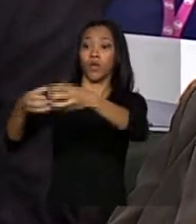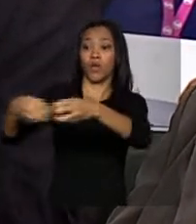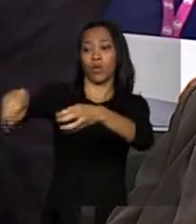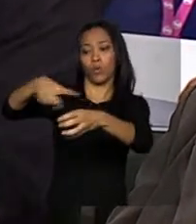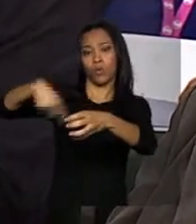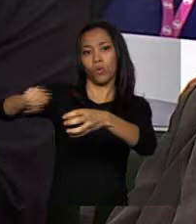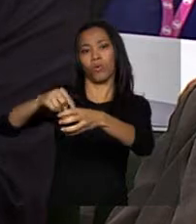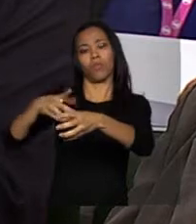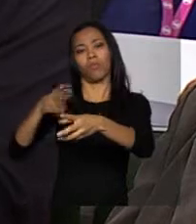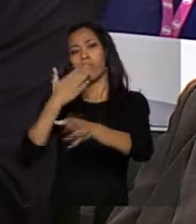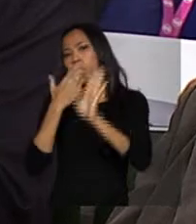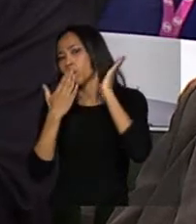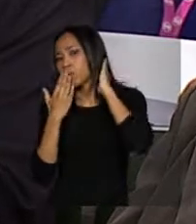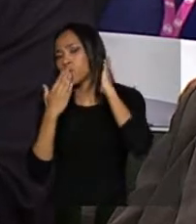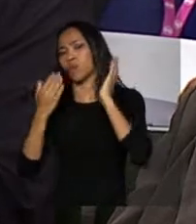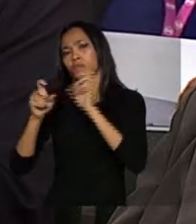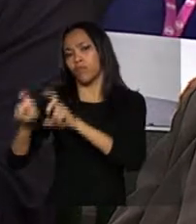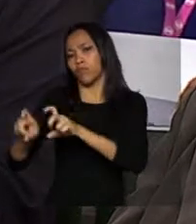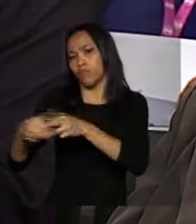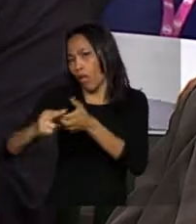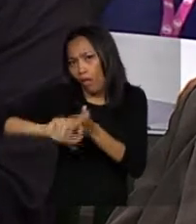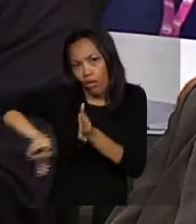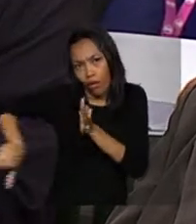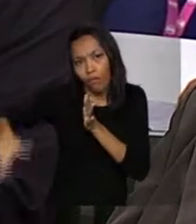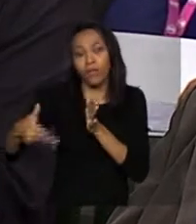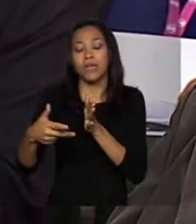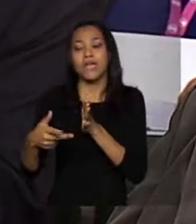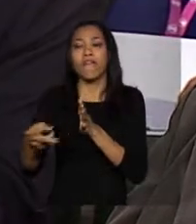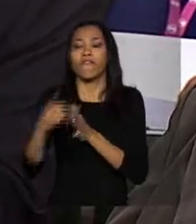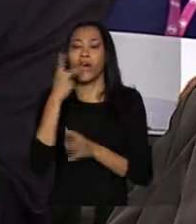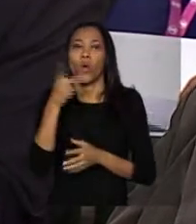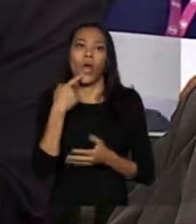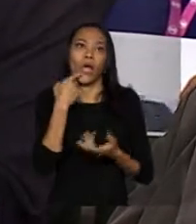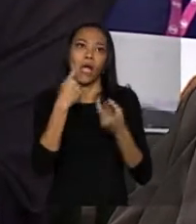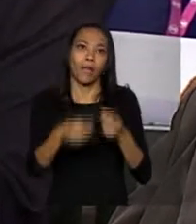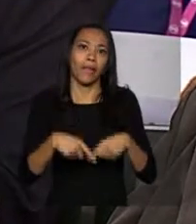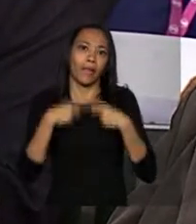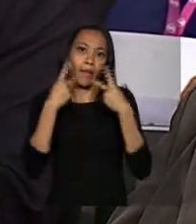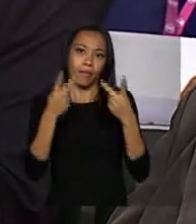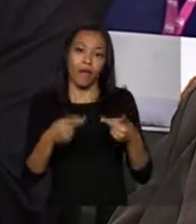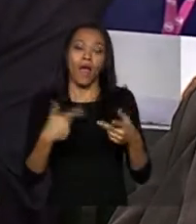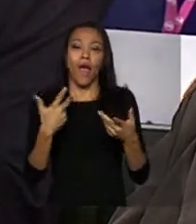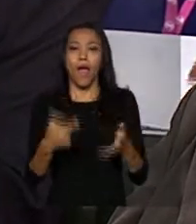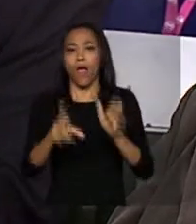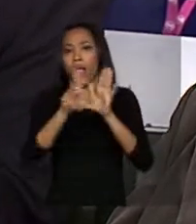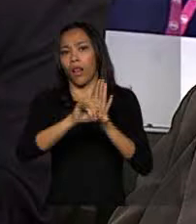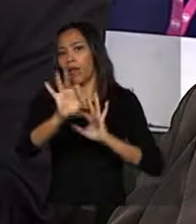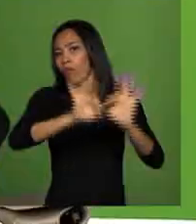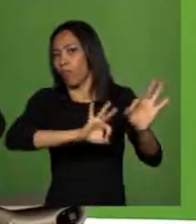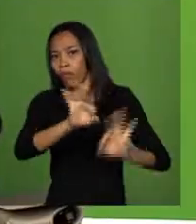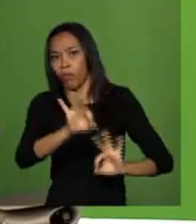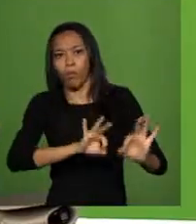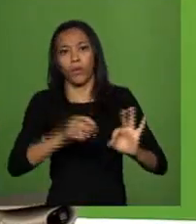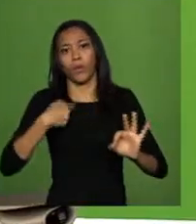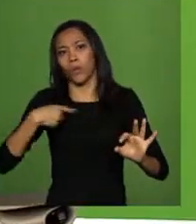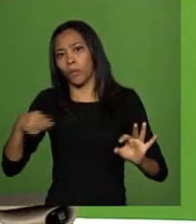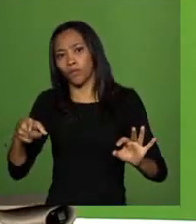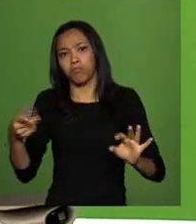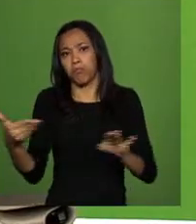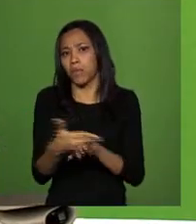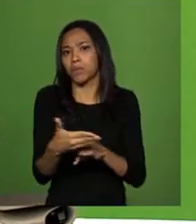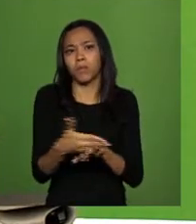processo e que a lei foi construída às escuras desses movimentos. Aí eu queria ver com a senhora, como é a senhora